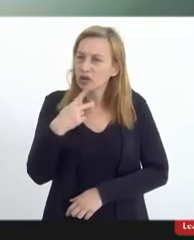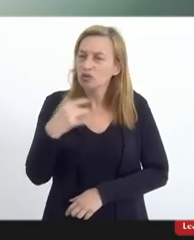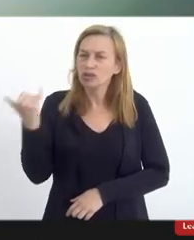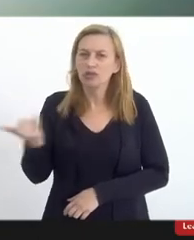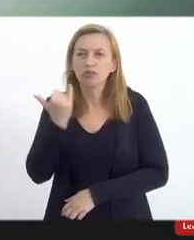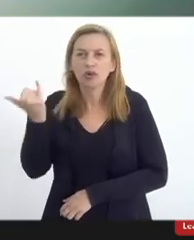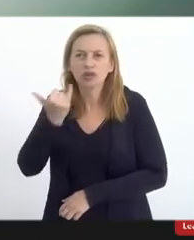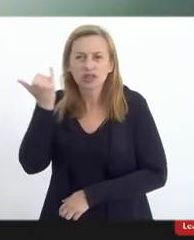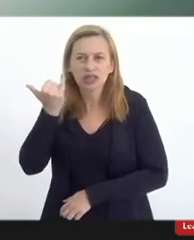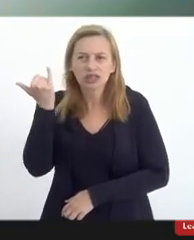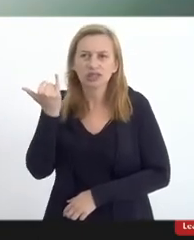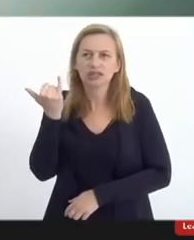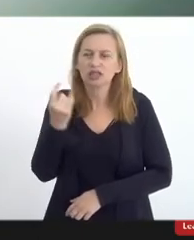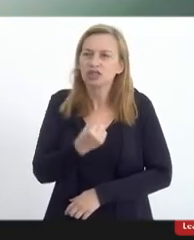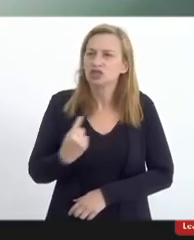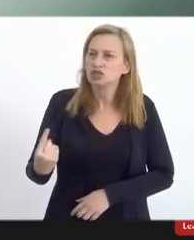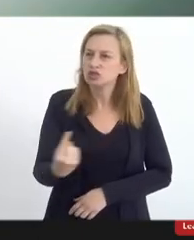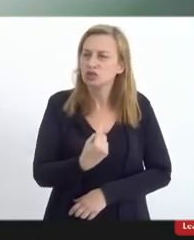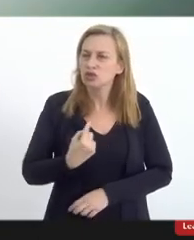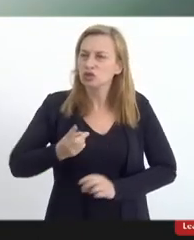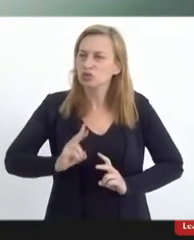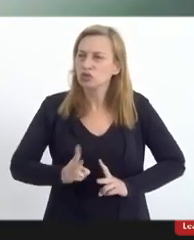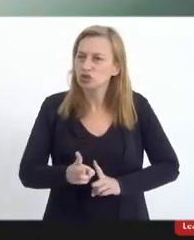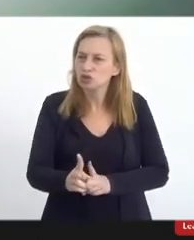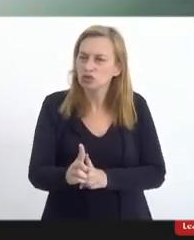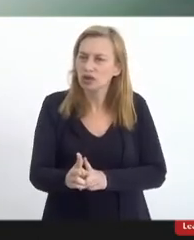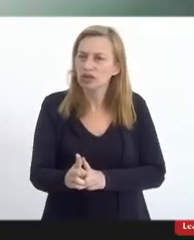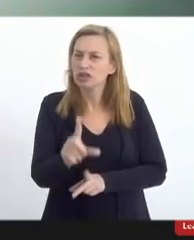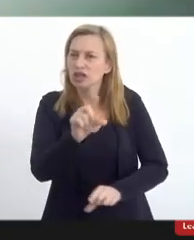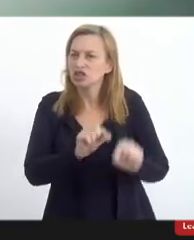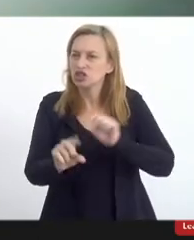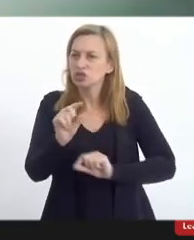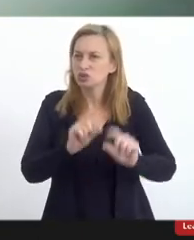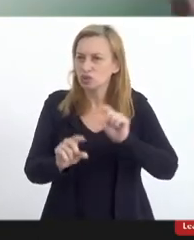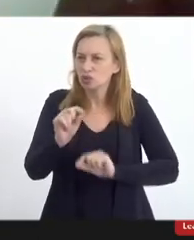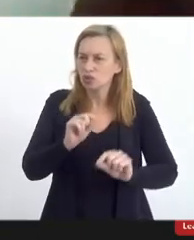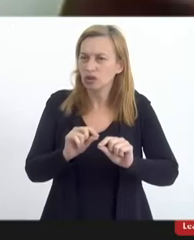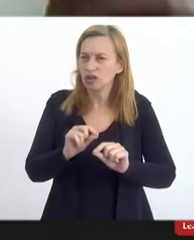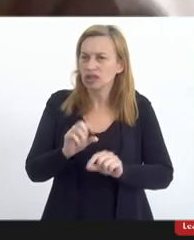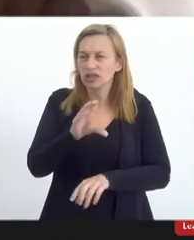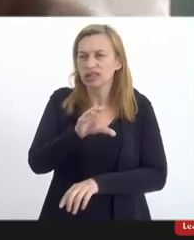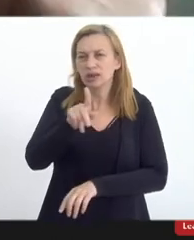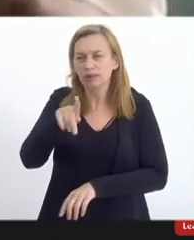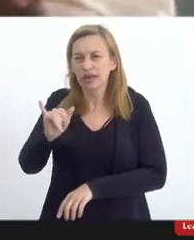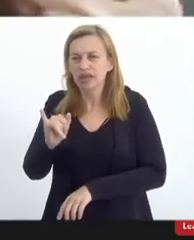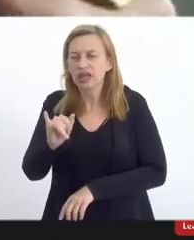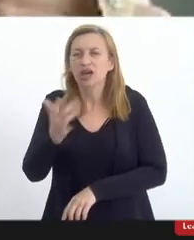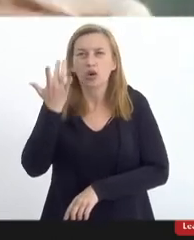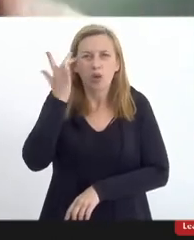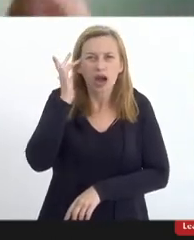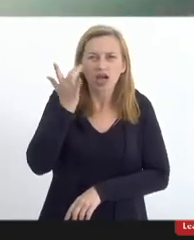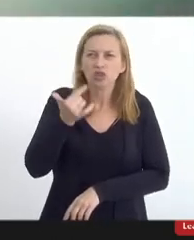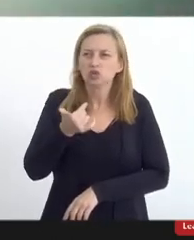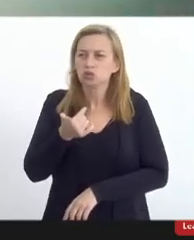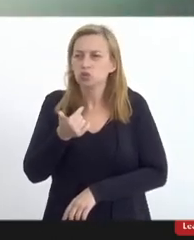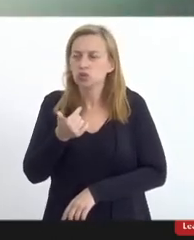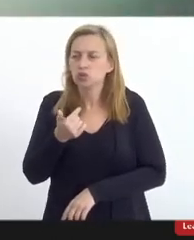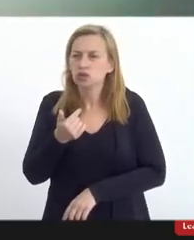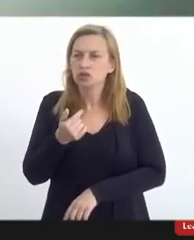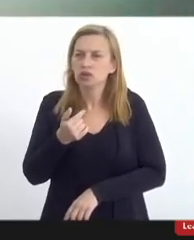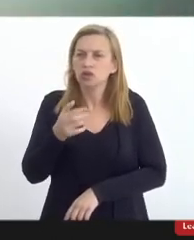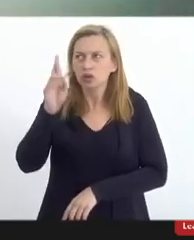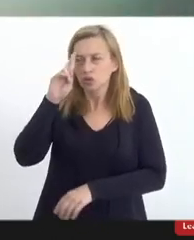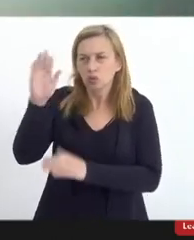importância né de nós darmos continuidade às decisões tomadas nessa CPI então acho né que vossa